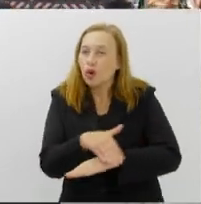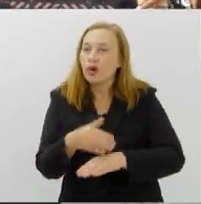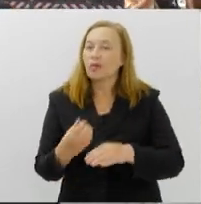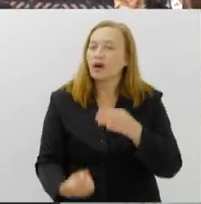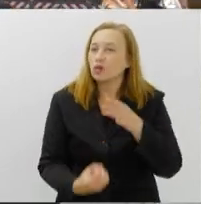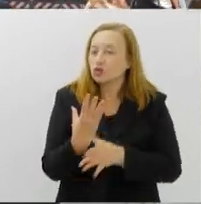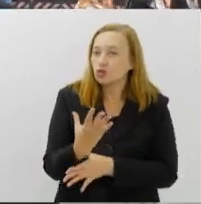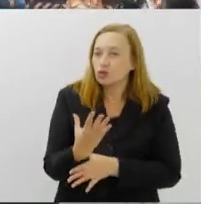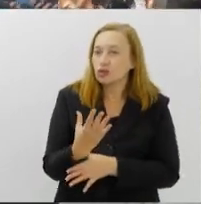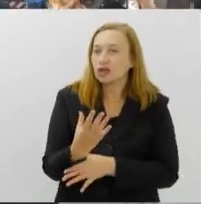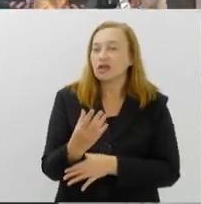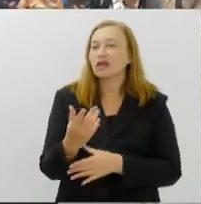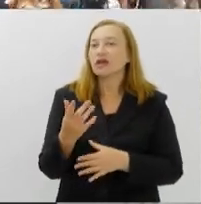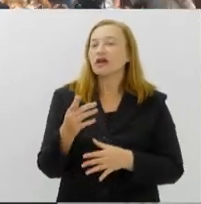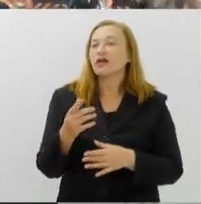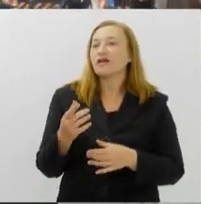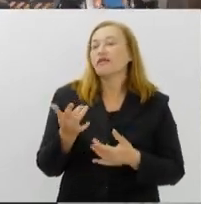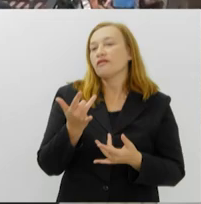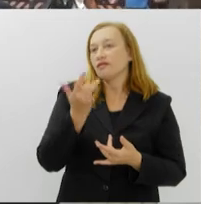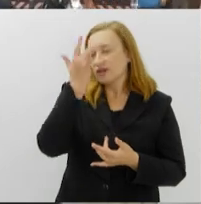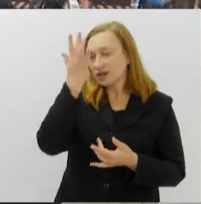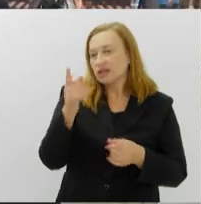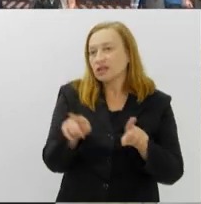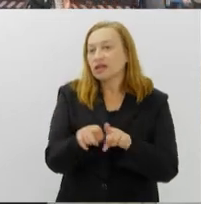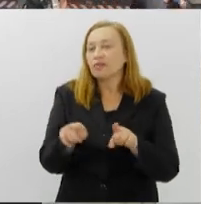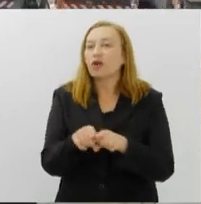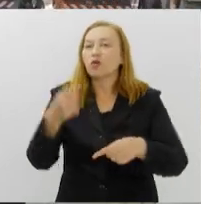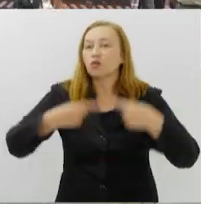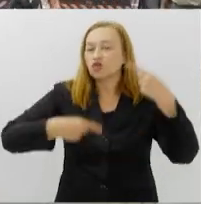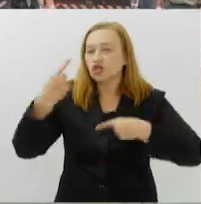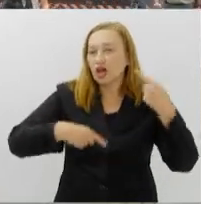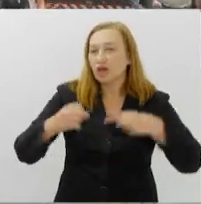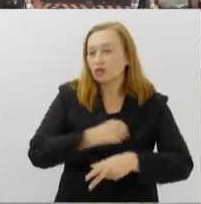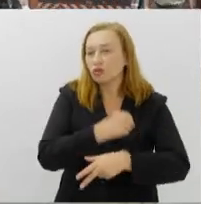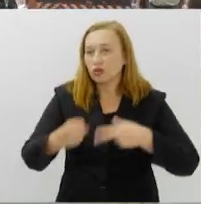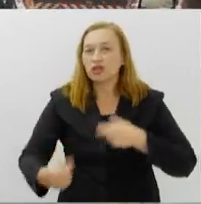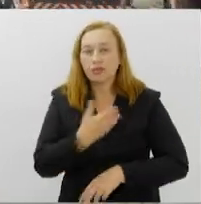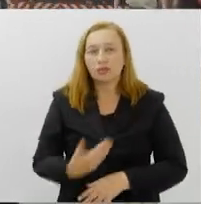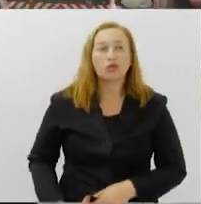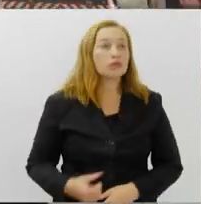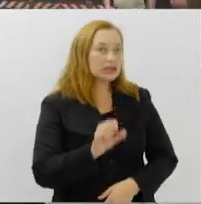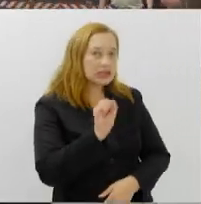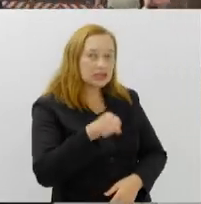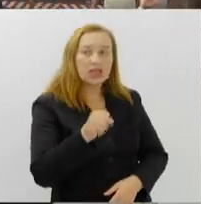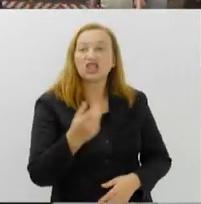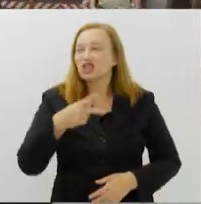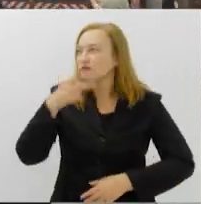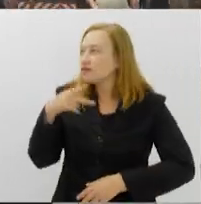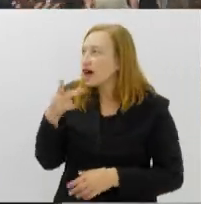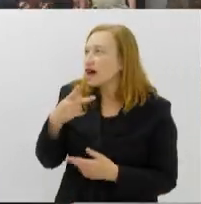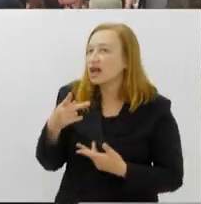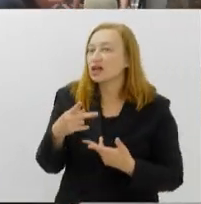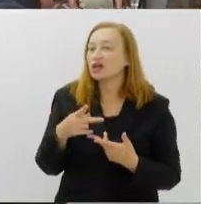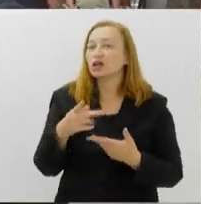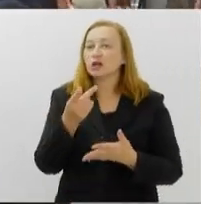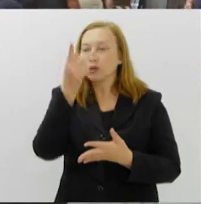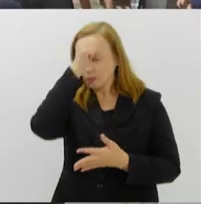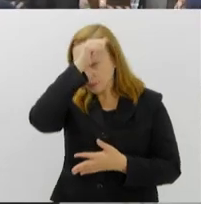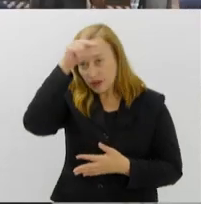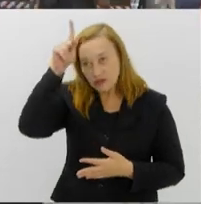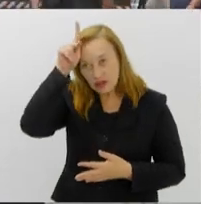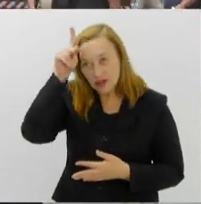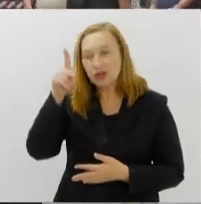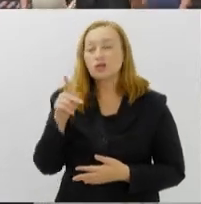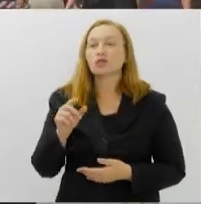facilita também o diálogo com o poder público? Muito, com certeza. A gente fala muito assim que o sul-prefeito da Zona